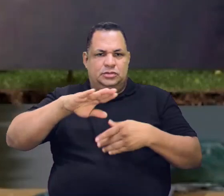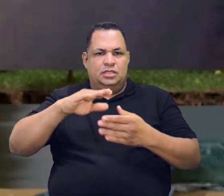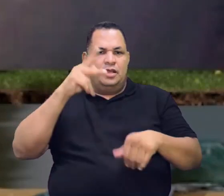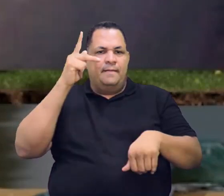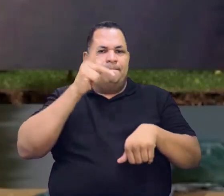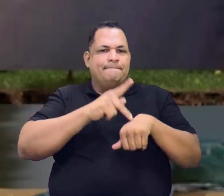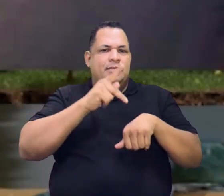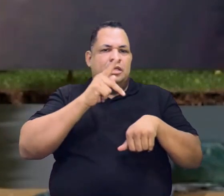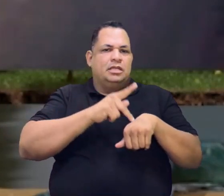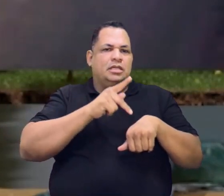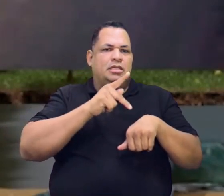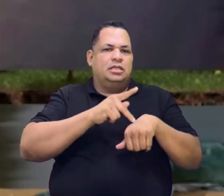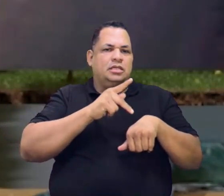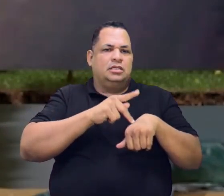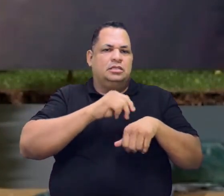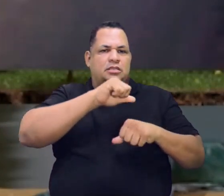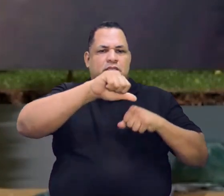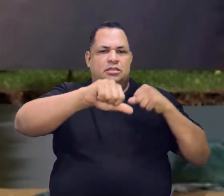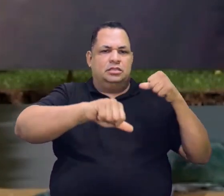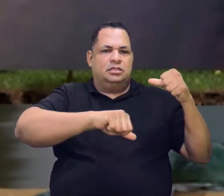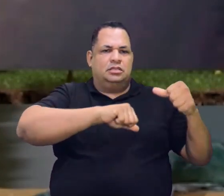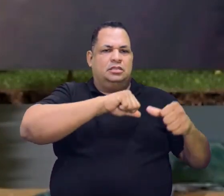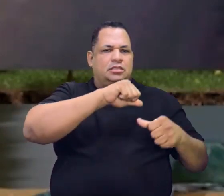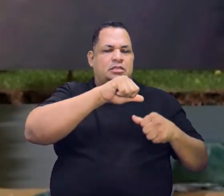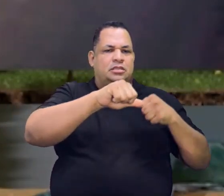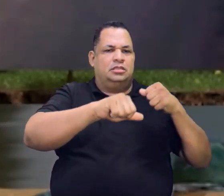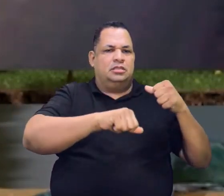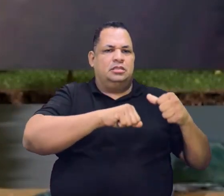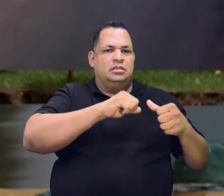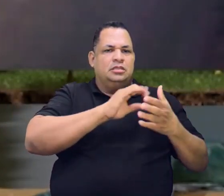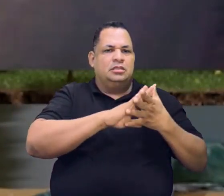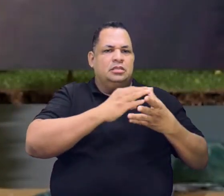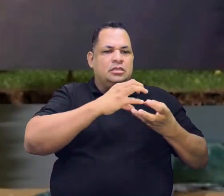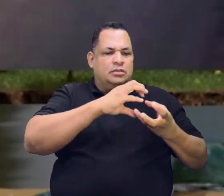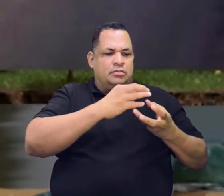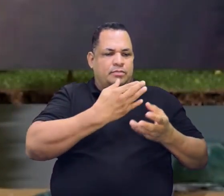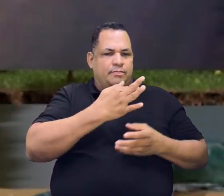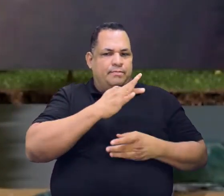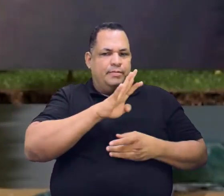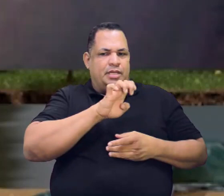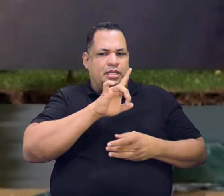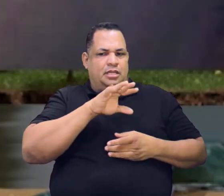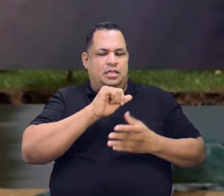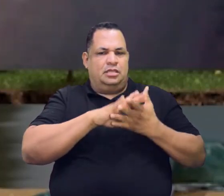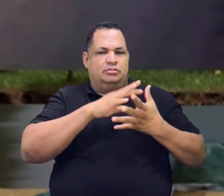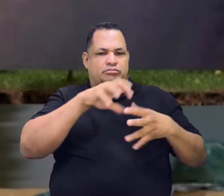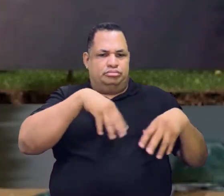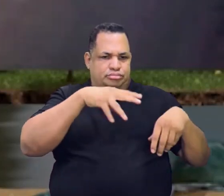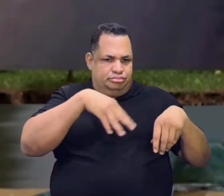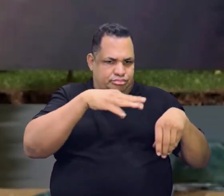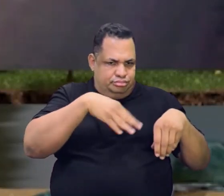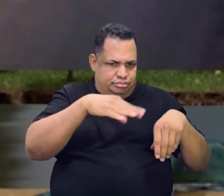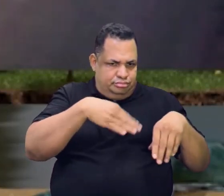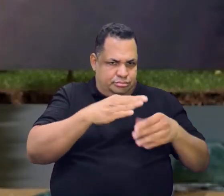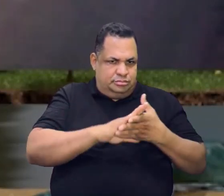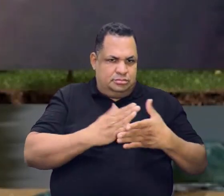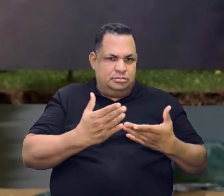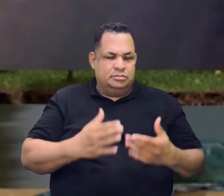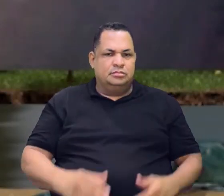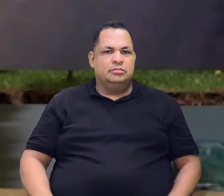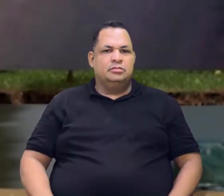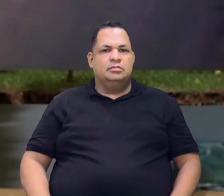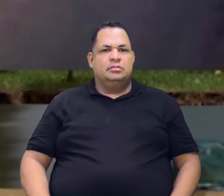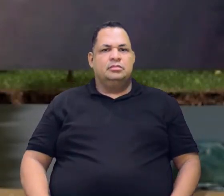E a pedra em si vai virar pedra brita. Aí tem um triturador. É